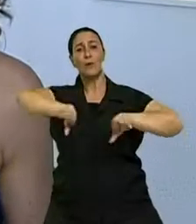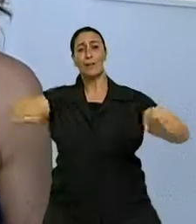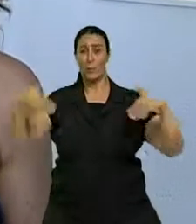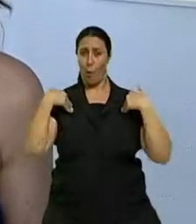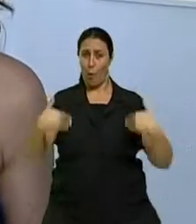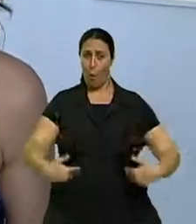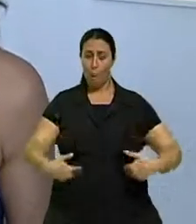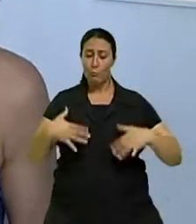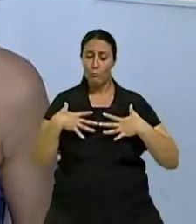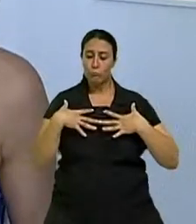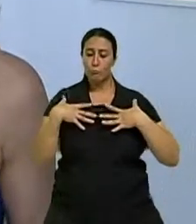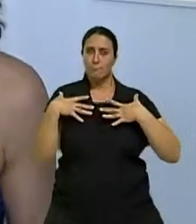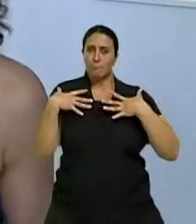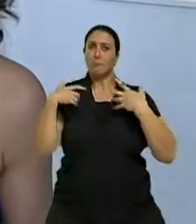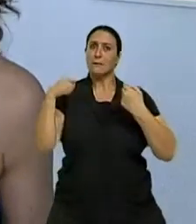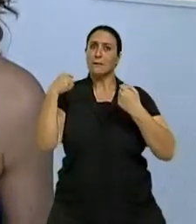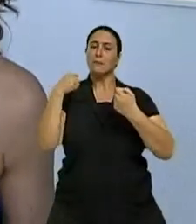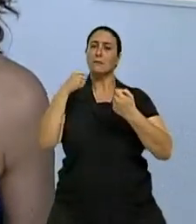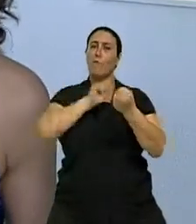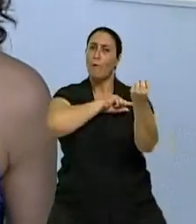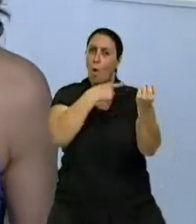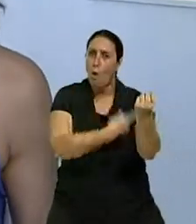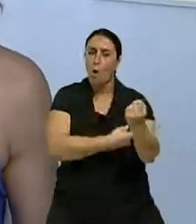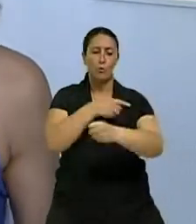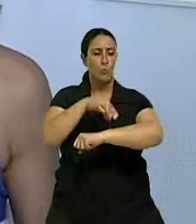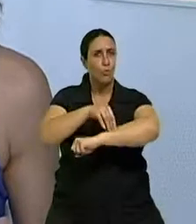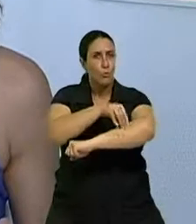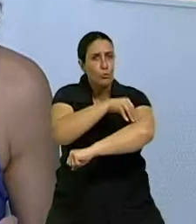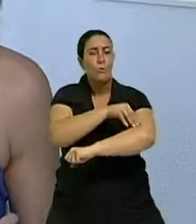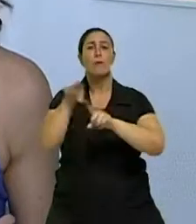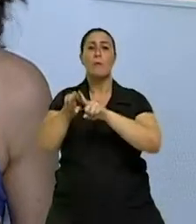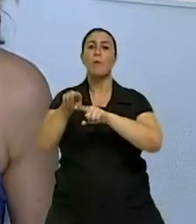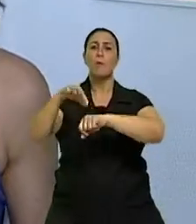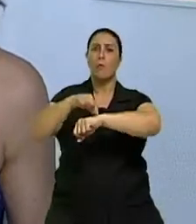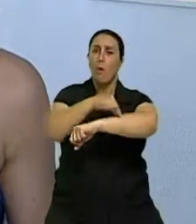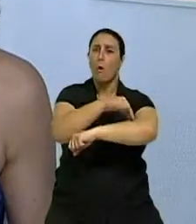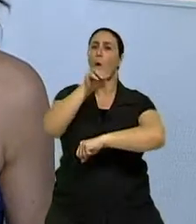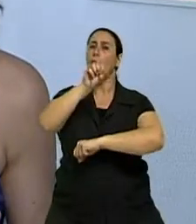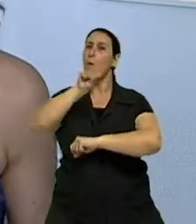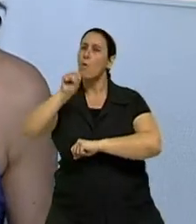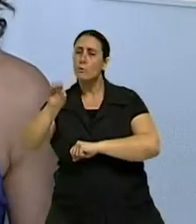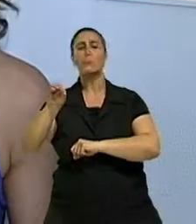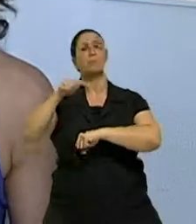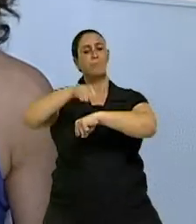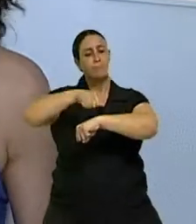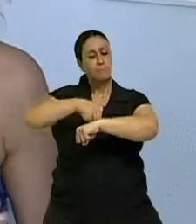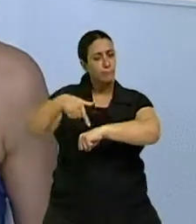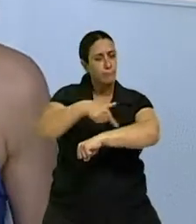a gente precisa fortalecer os músculos, os ossos, para chegar num período de